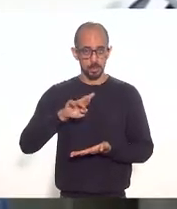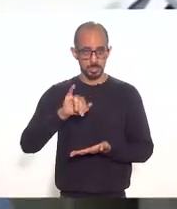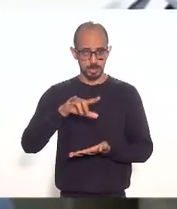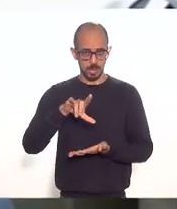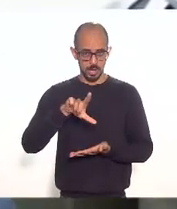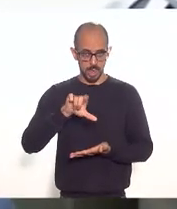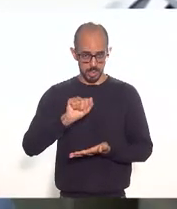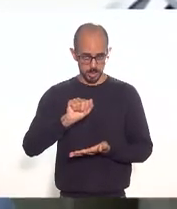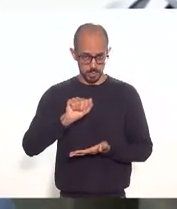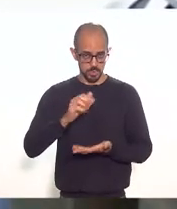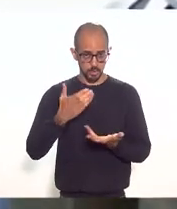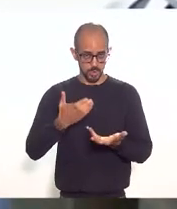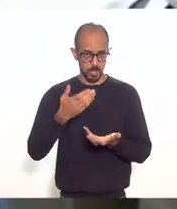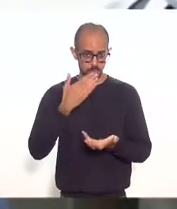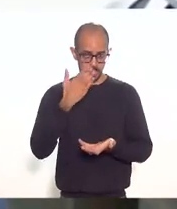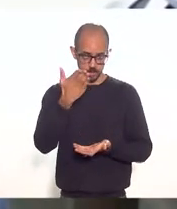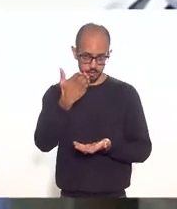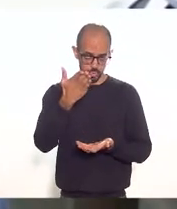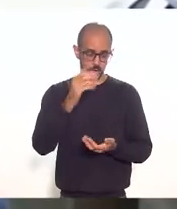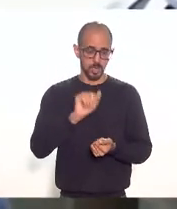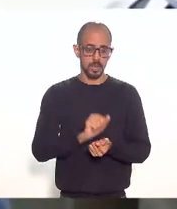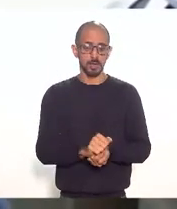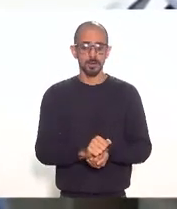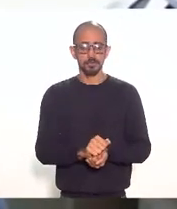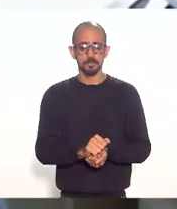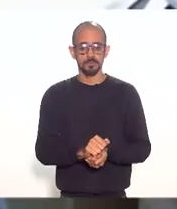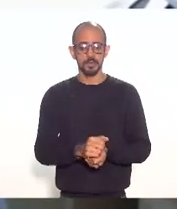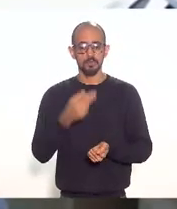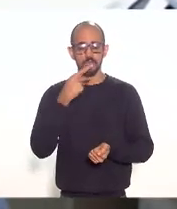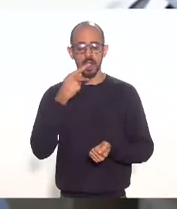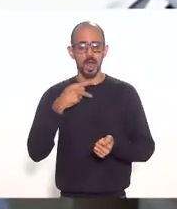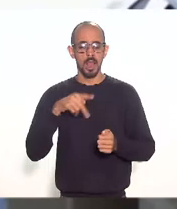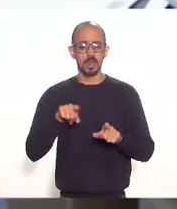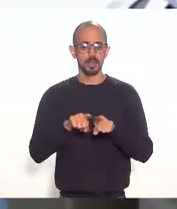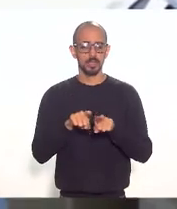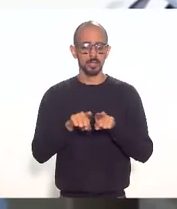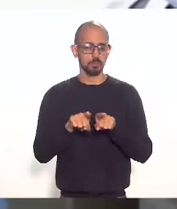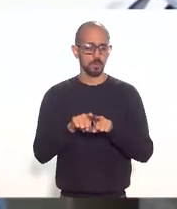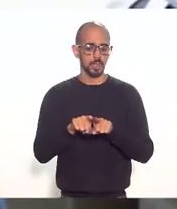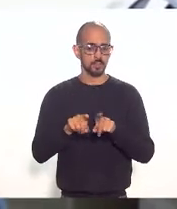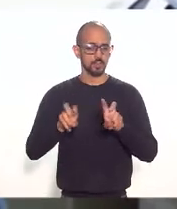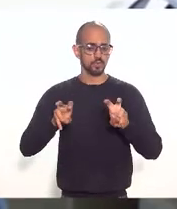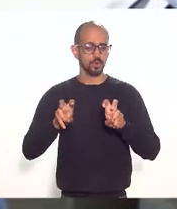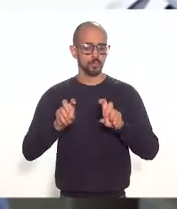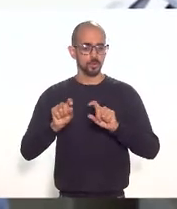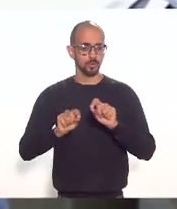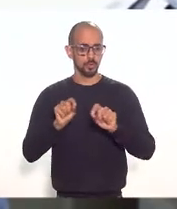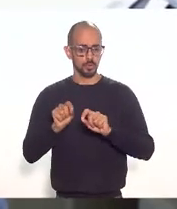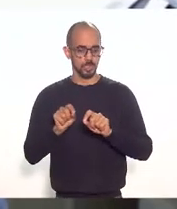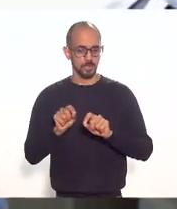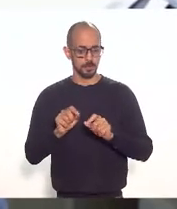na minha previsão inicial abordasse a questão se essa alíquota